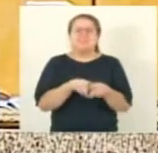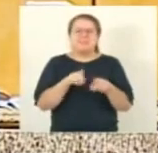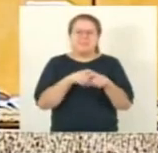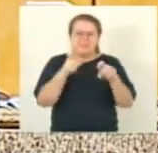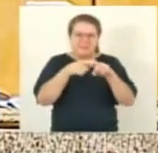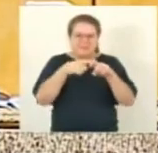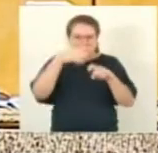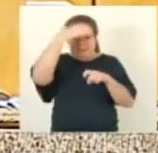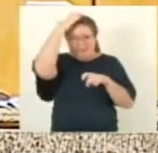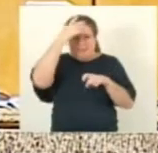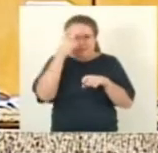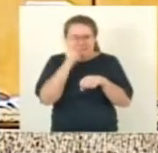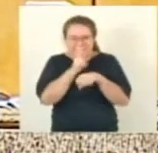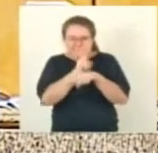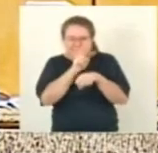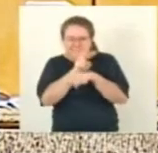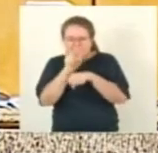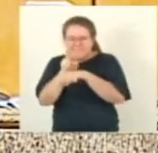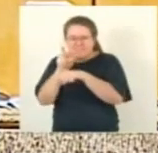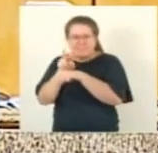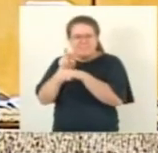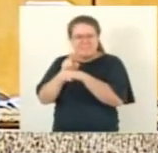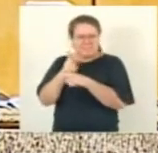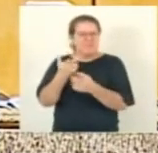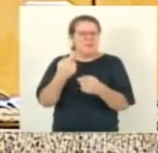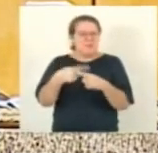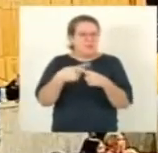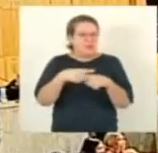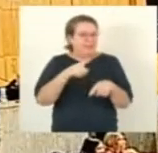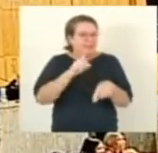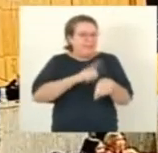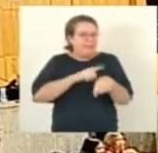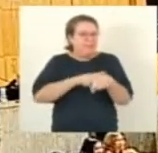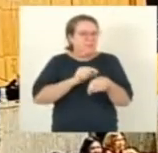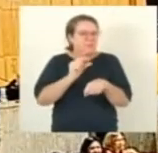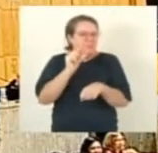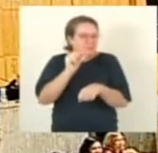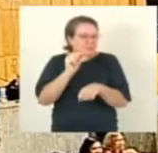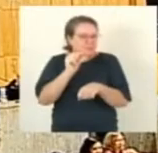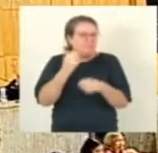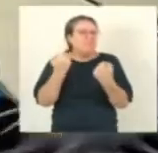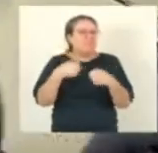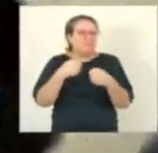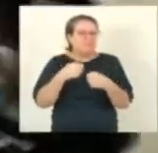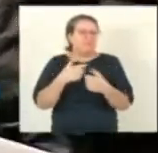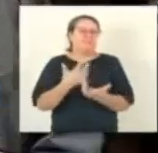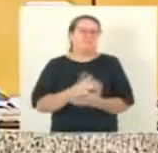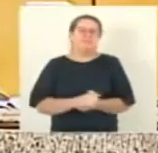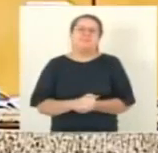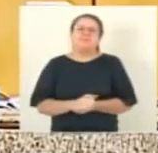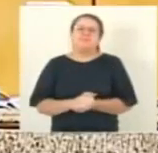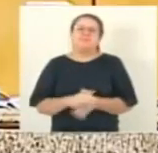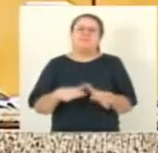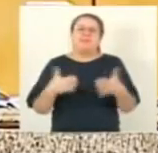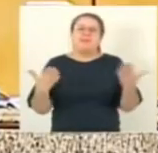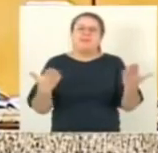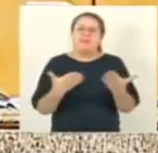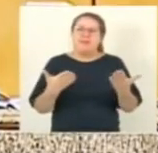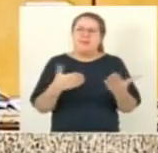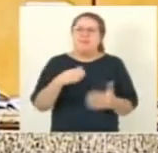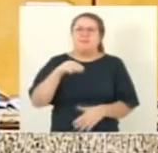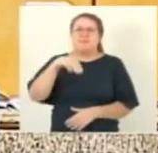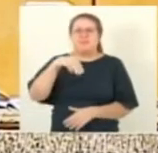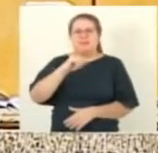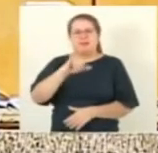o regimento interno da casa. Quero me inscrever também, presidente. Sérgio Majeski, em seguida, deputado